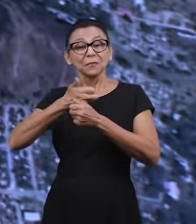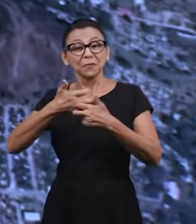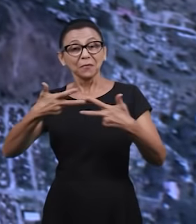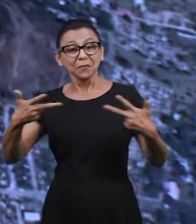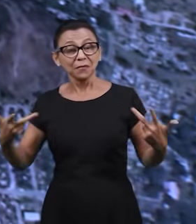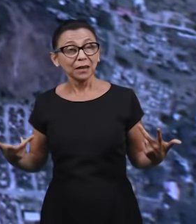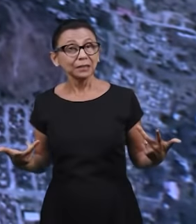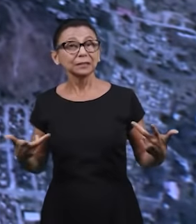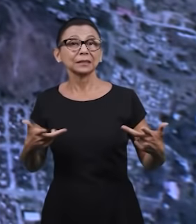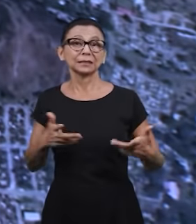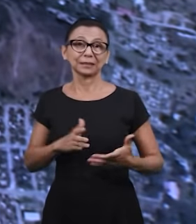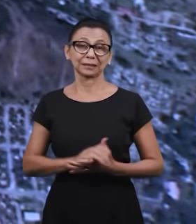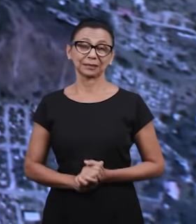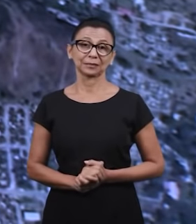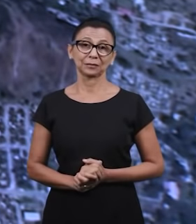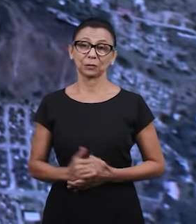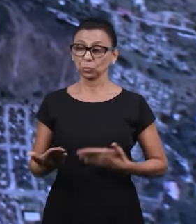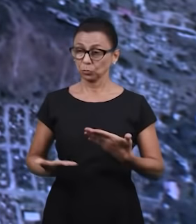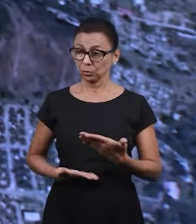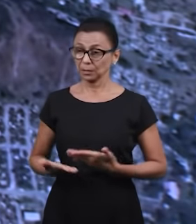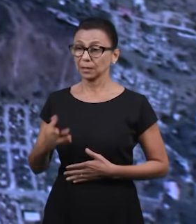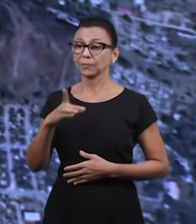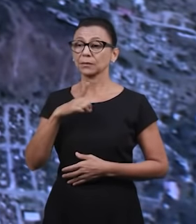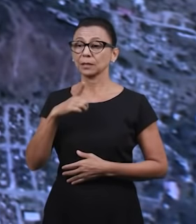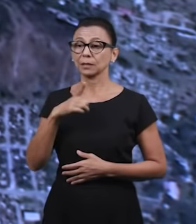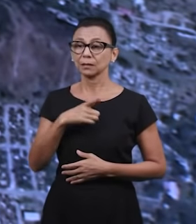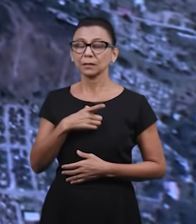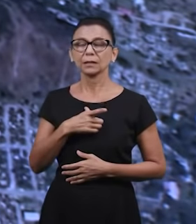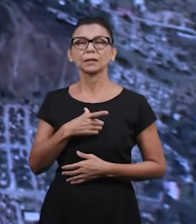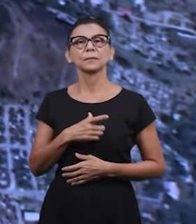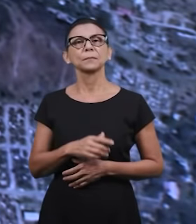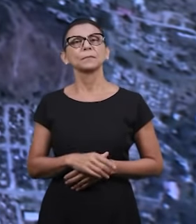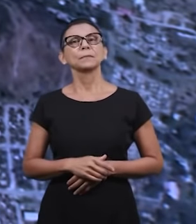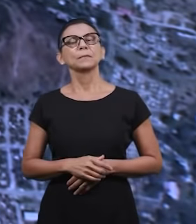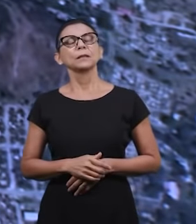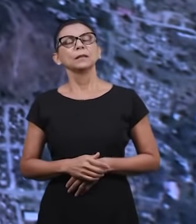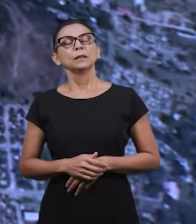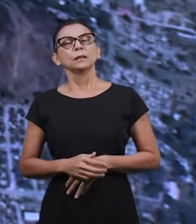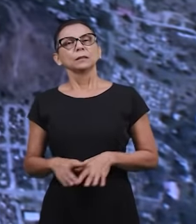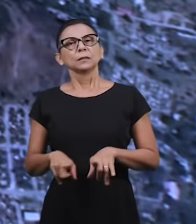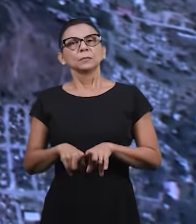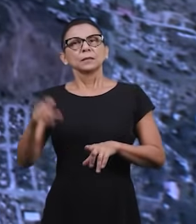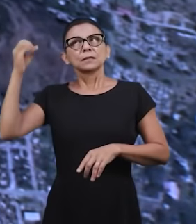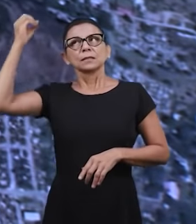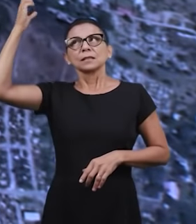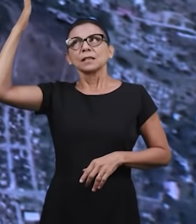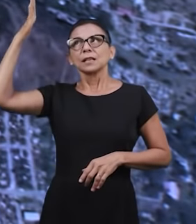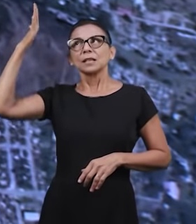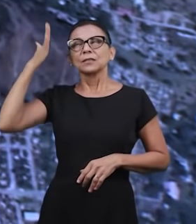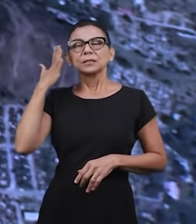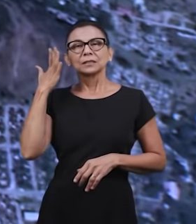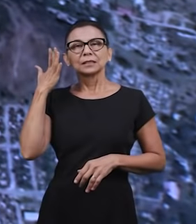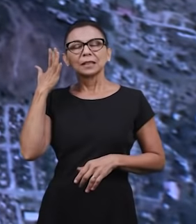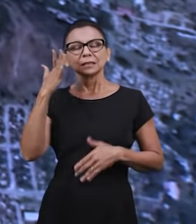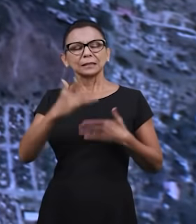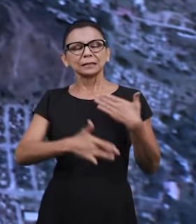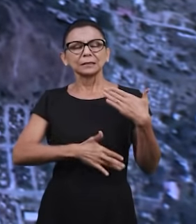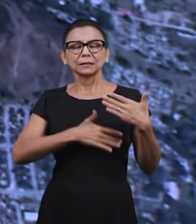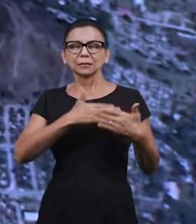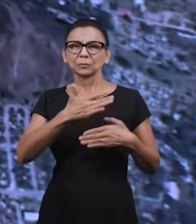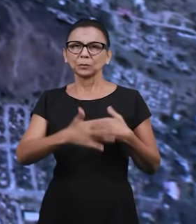e muitas vezes até essas revelações têm enchido o coração